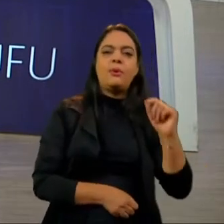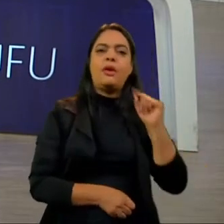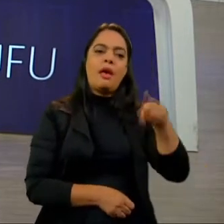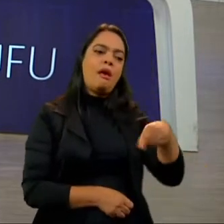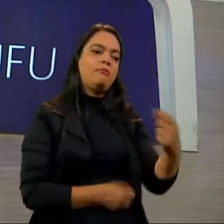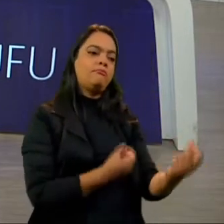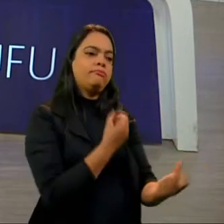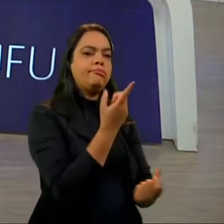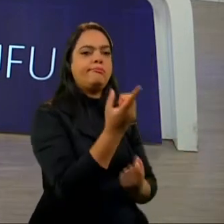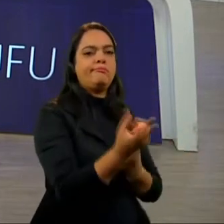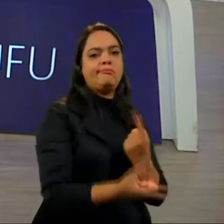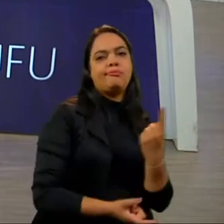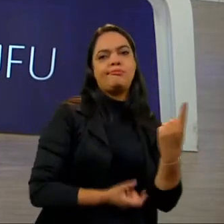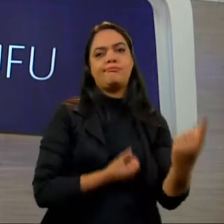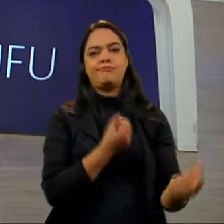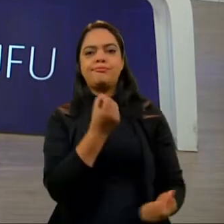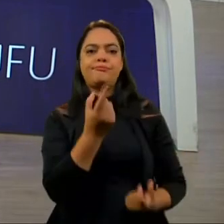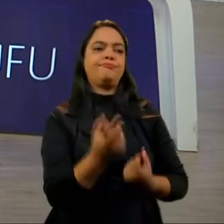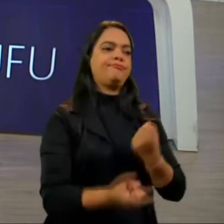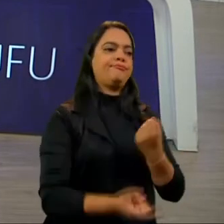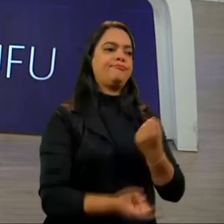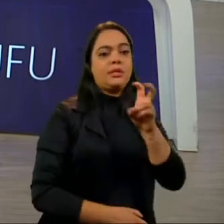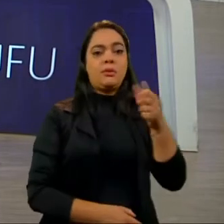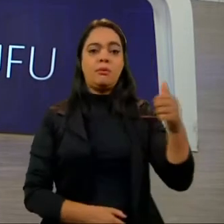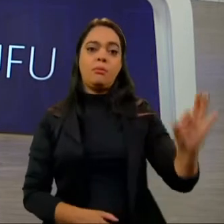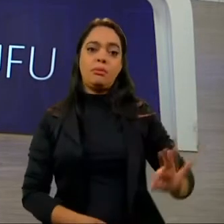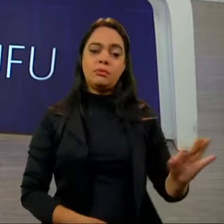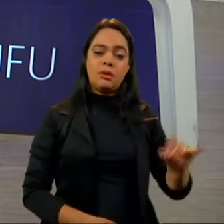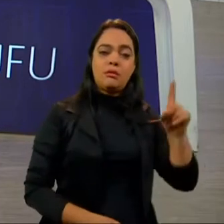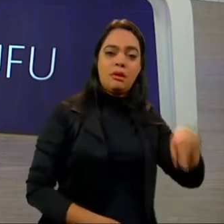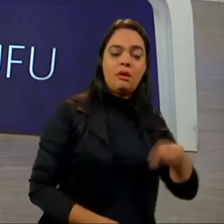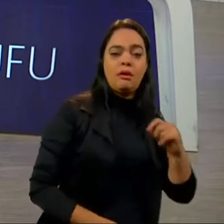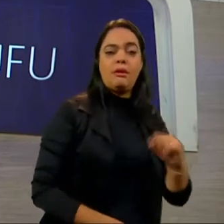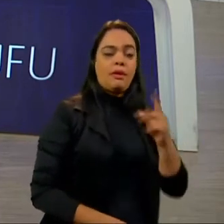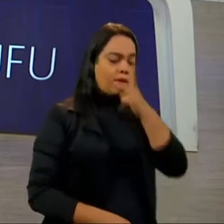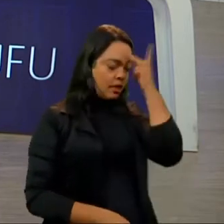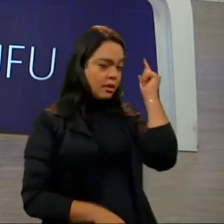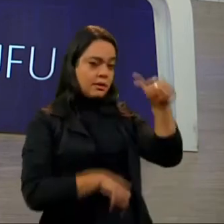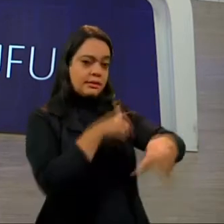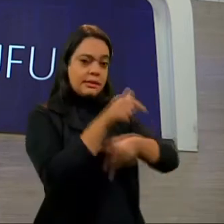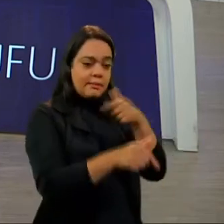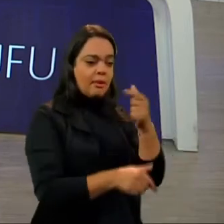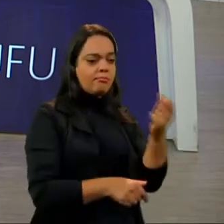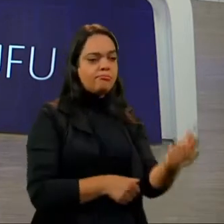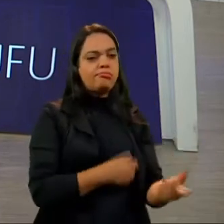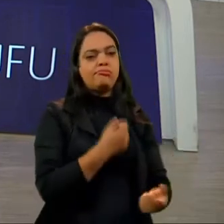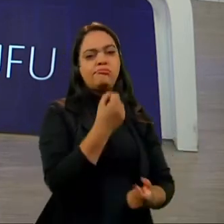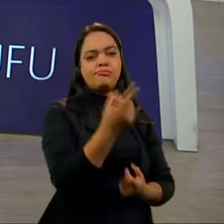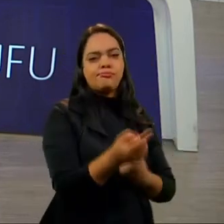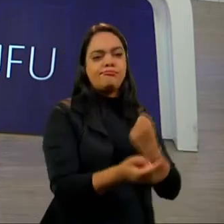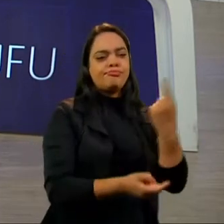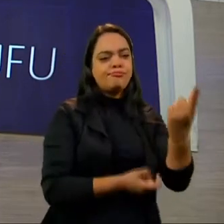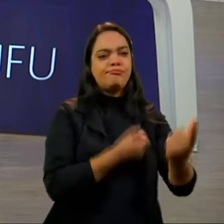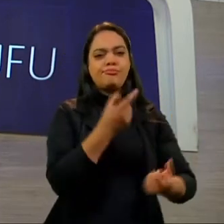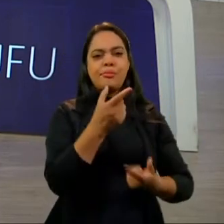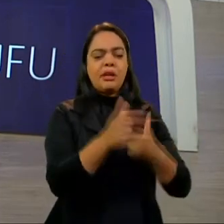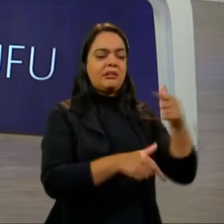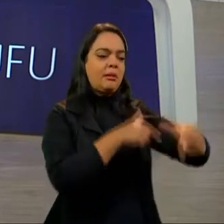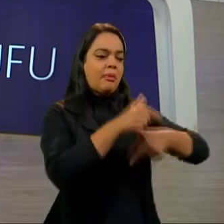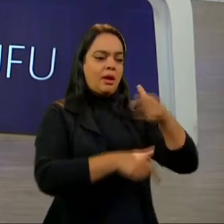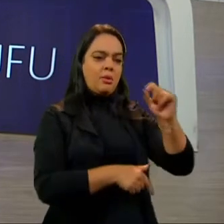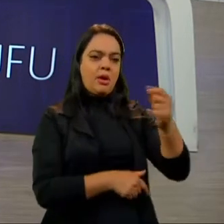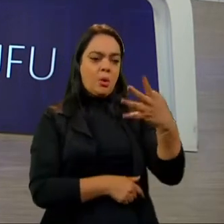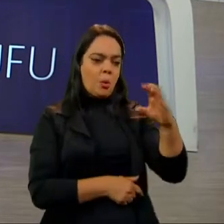Isso é muito preocupante, são 51%. Então, a tendência é, dado esses trabalhadores intermitentes, que trabalham menos do que 40 horas